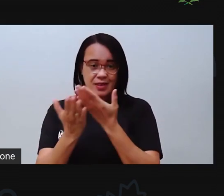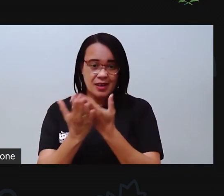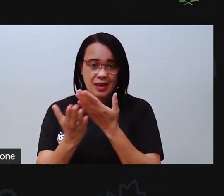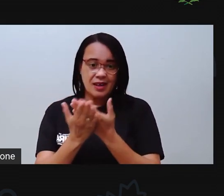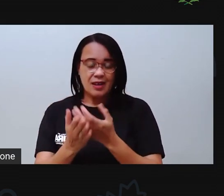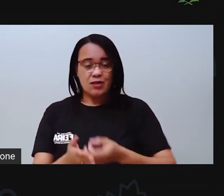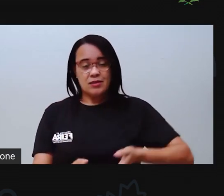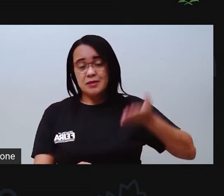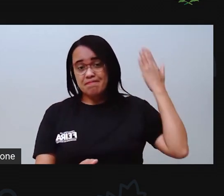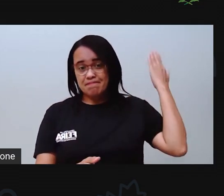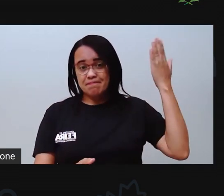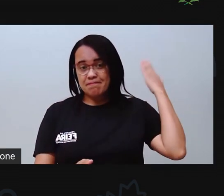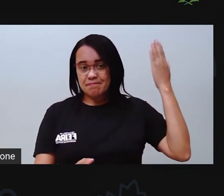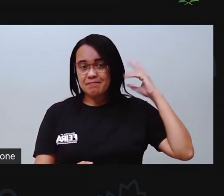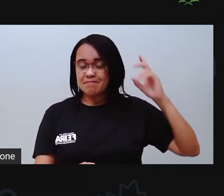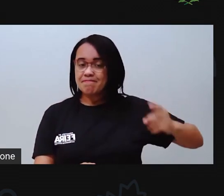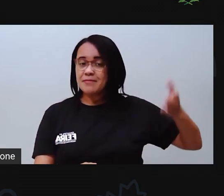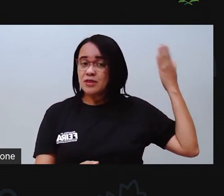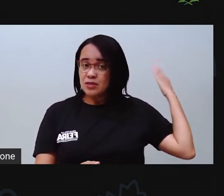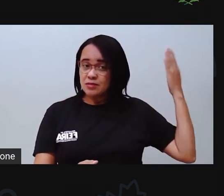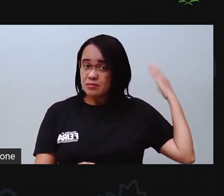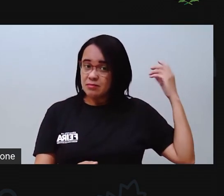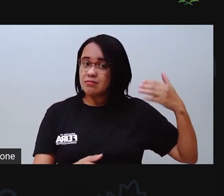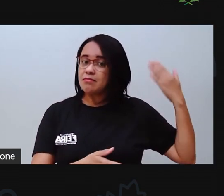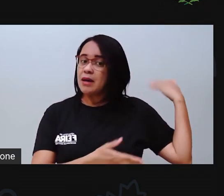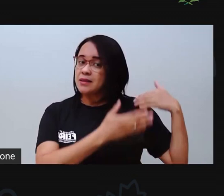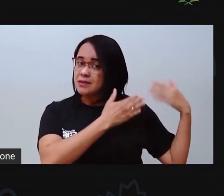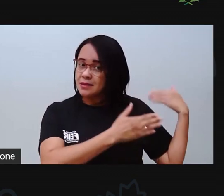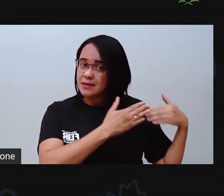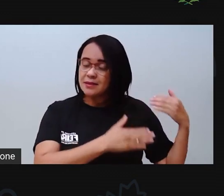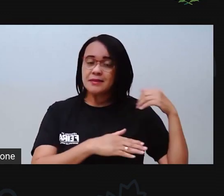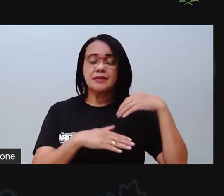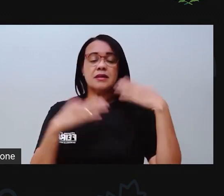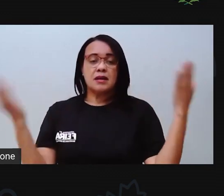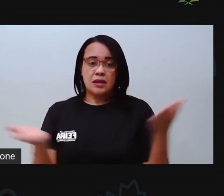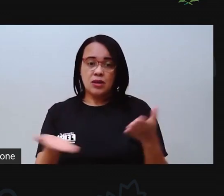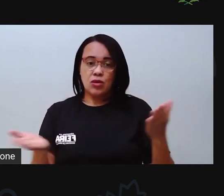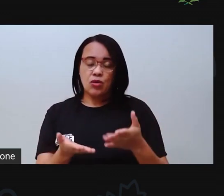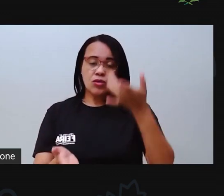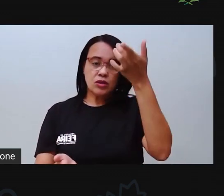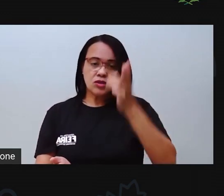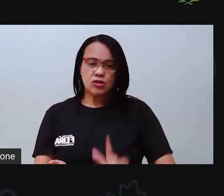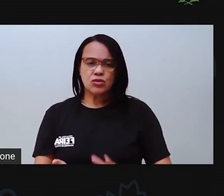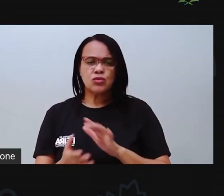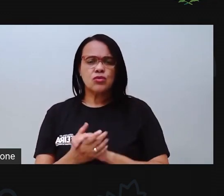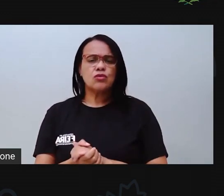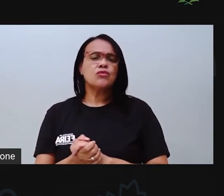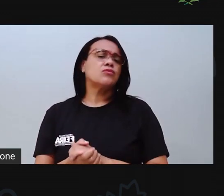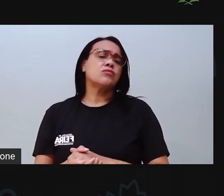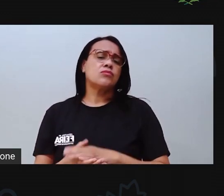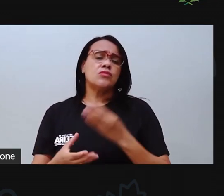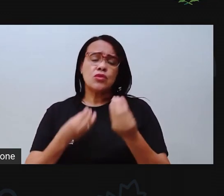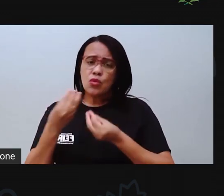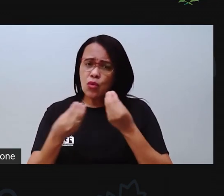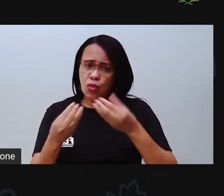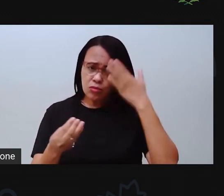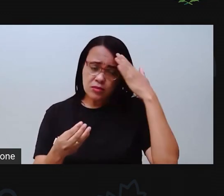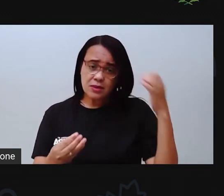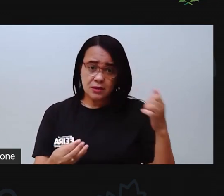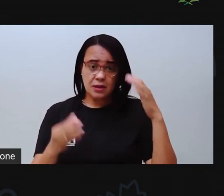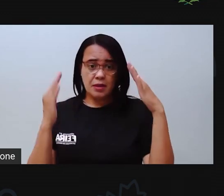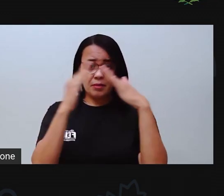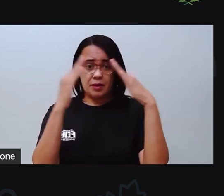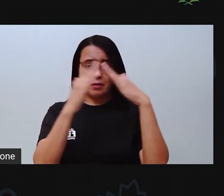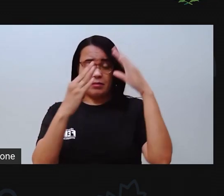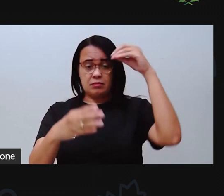falou com vocês nas aulas interiores, né? Como é que a gente sabe que a nossa casa é segura ou